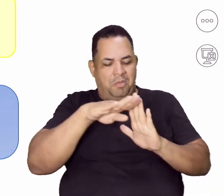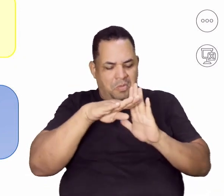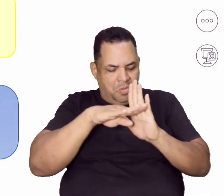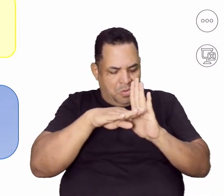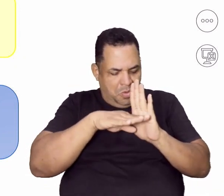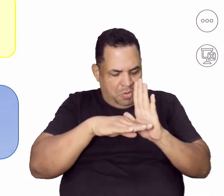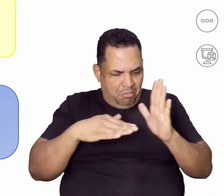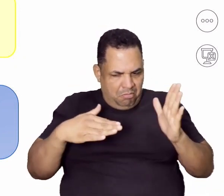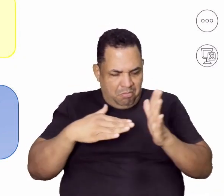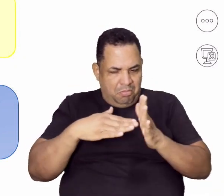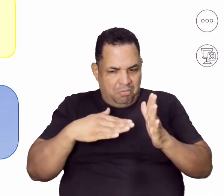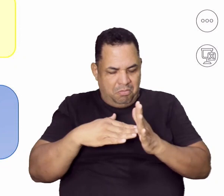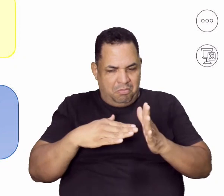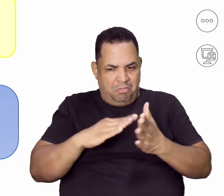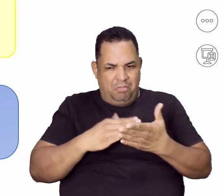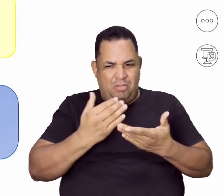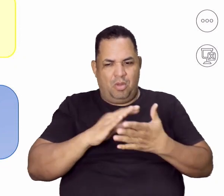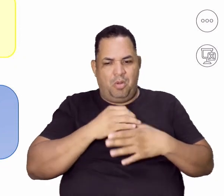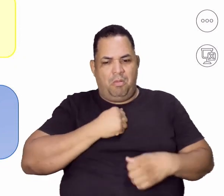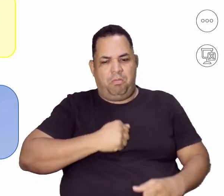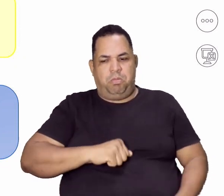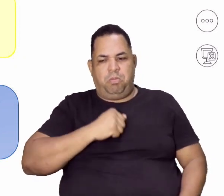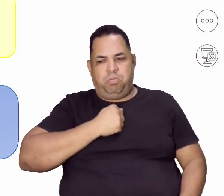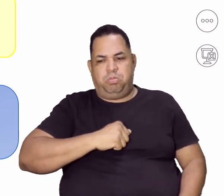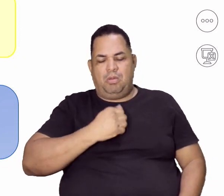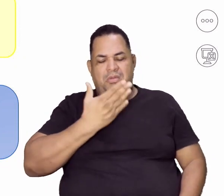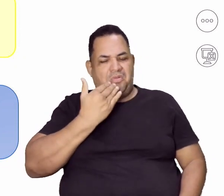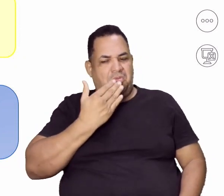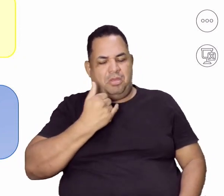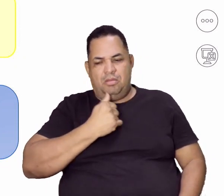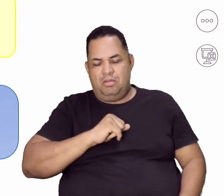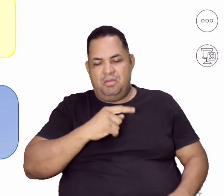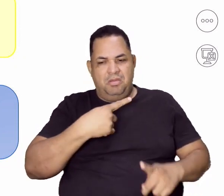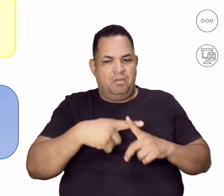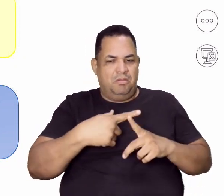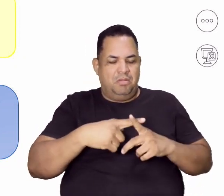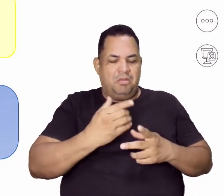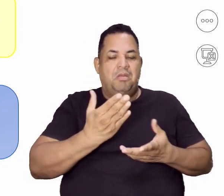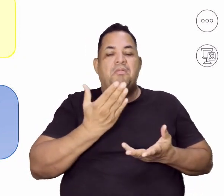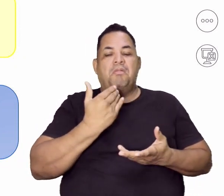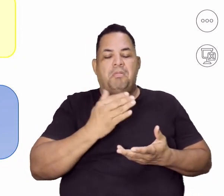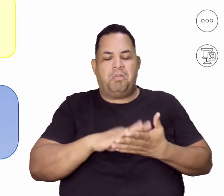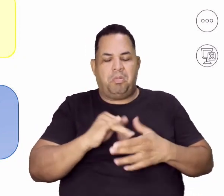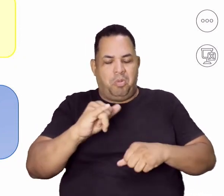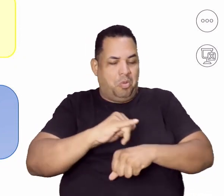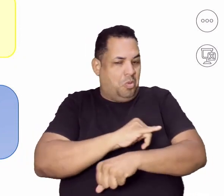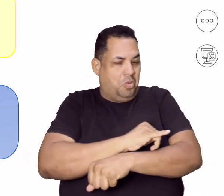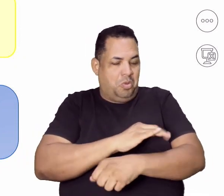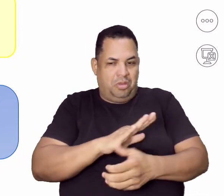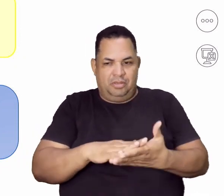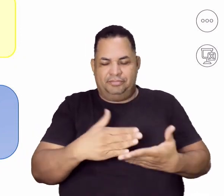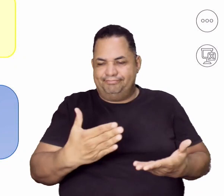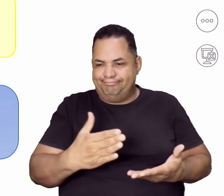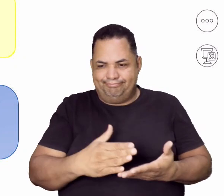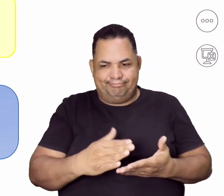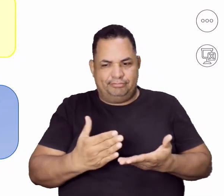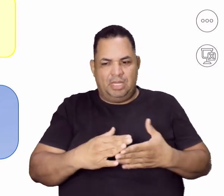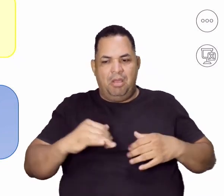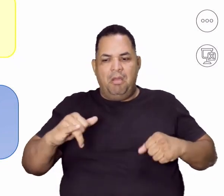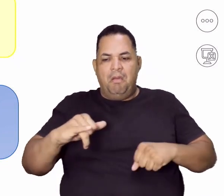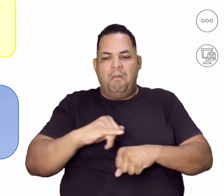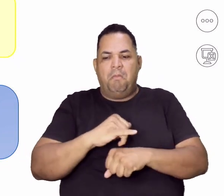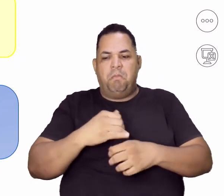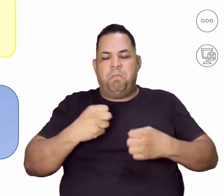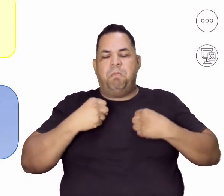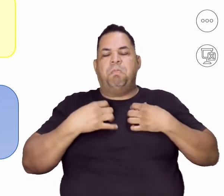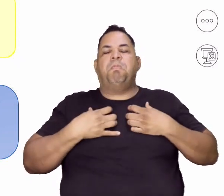restritiva ou purgativa. Não, não vou comer isso não, porque isso eu vou engordar, né? Eu vou ficar obeso, eu vou